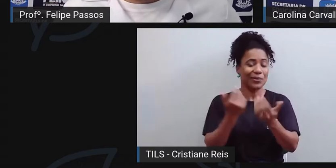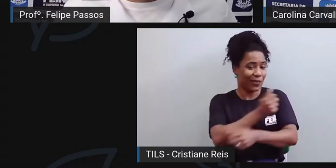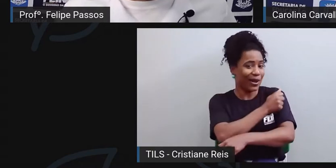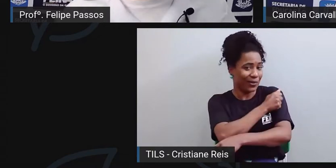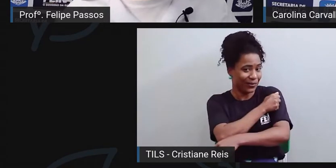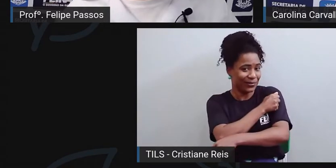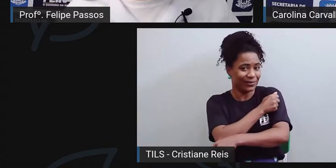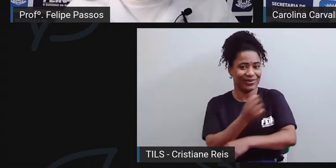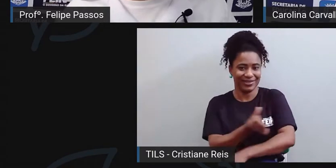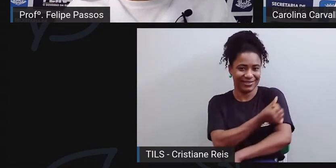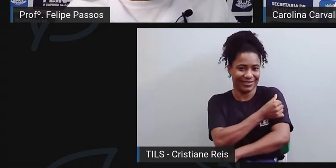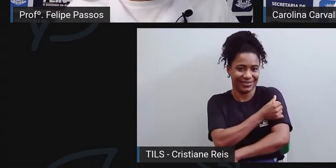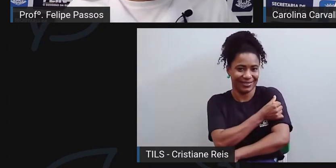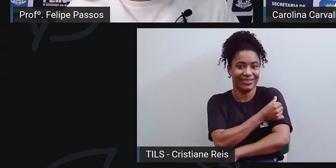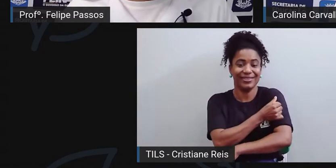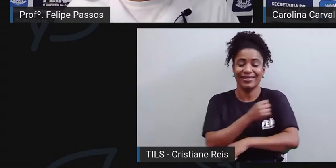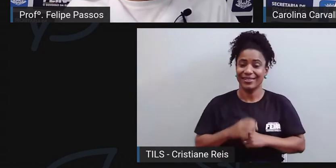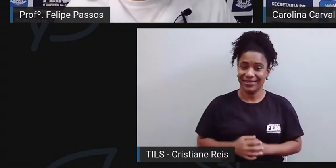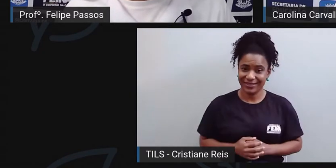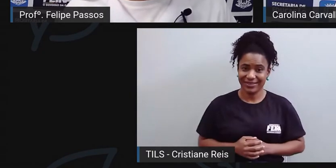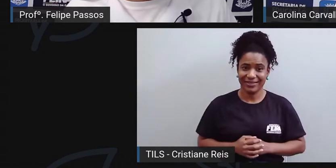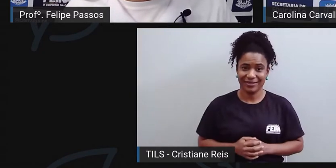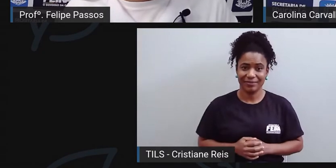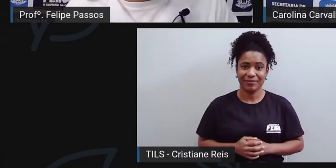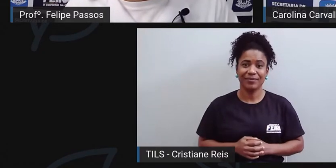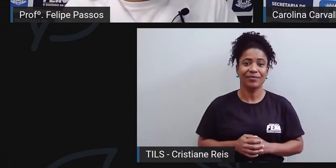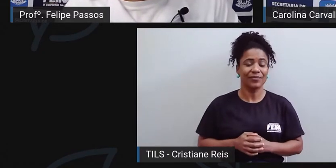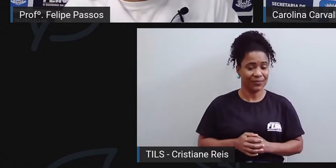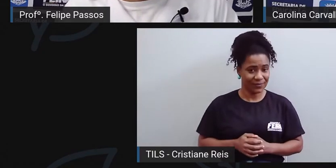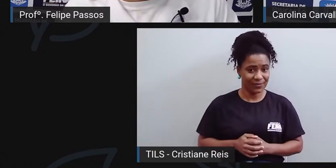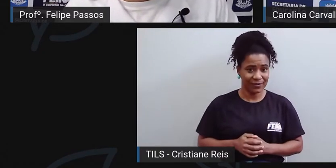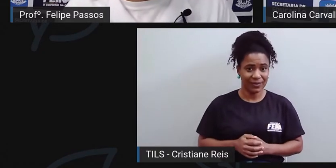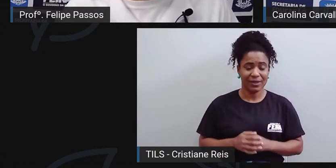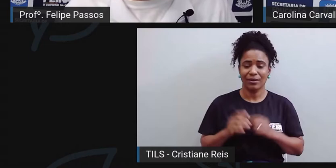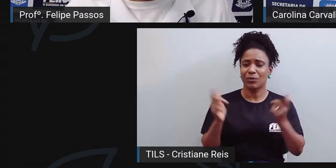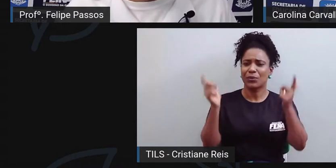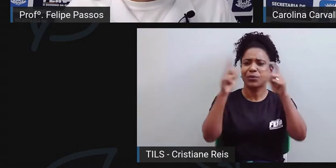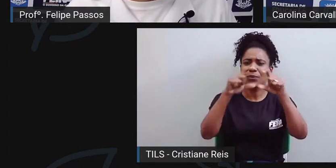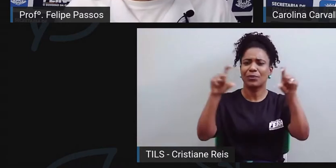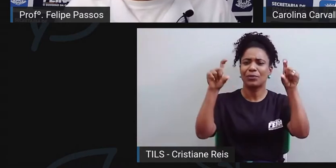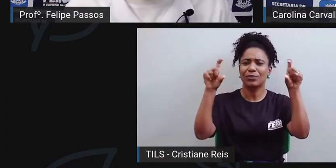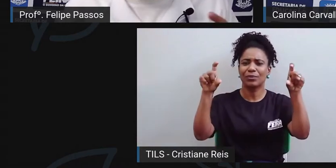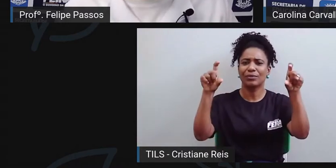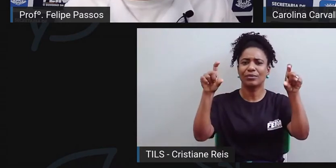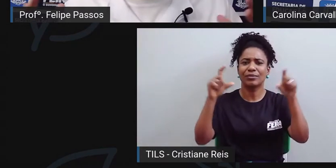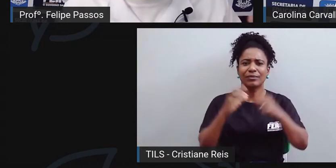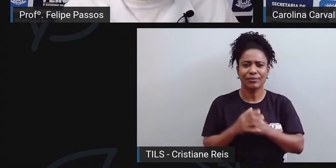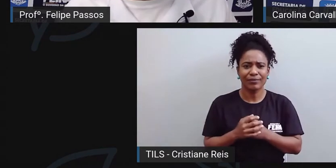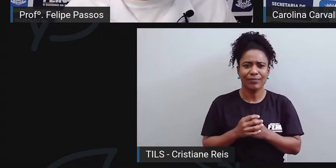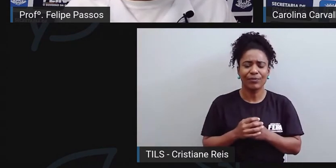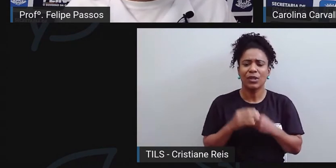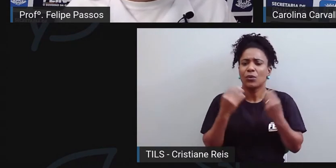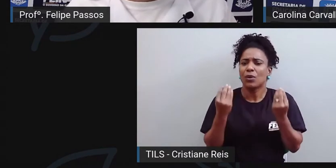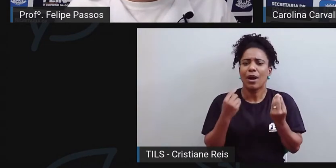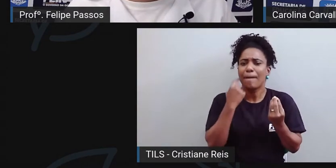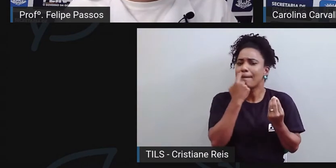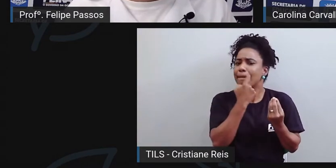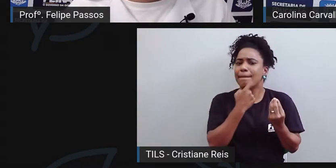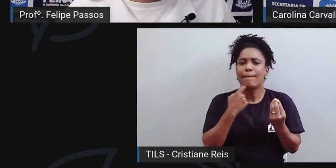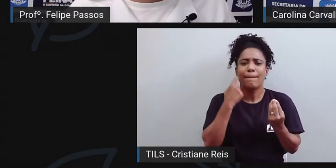E aí a gente precisa começar, eu acho, definindo o nosso tema, né? O que é essa saúde bucal?